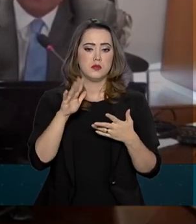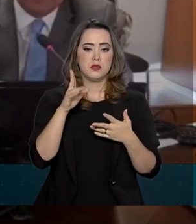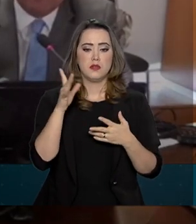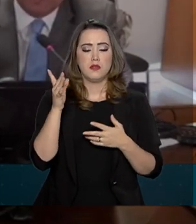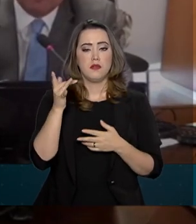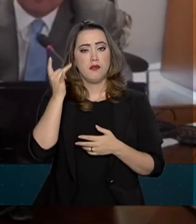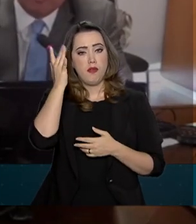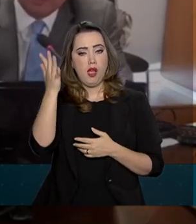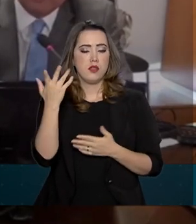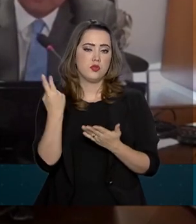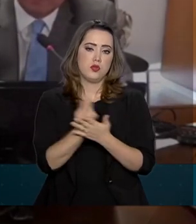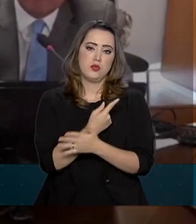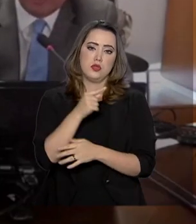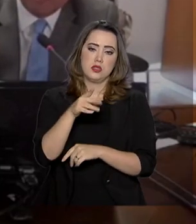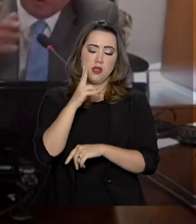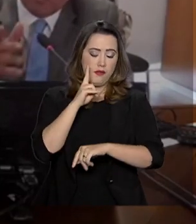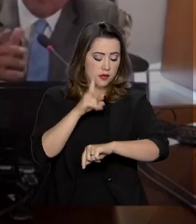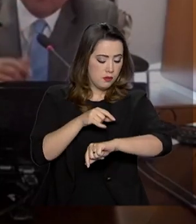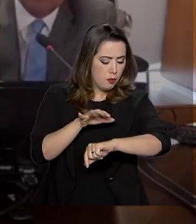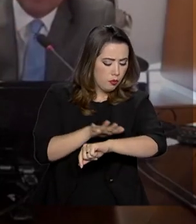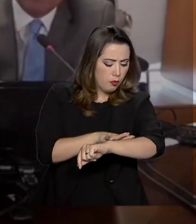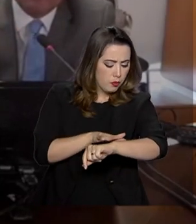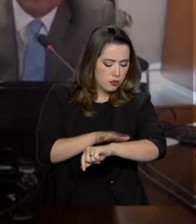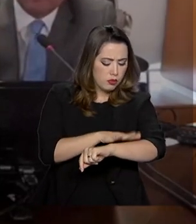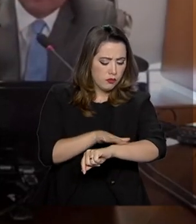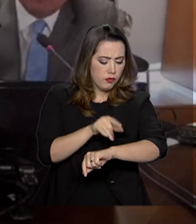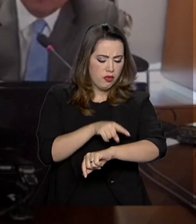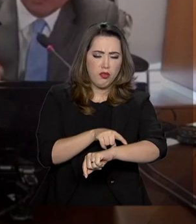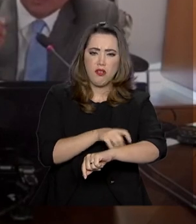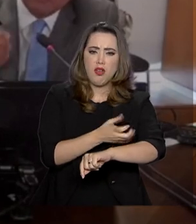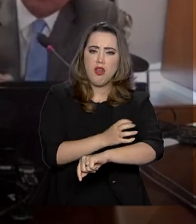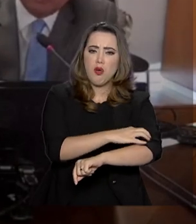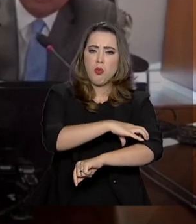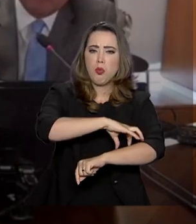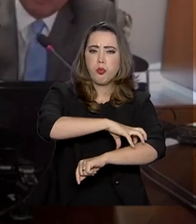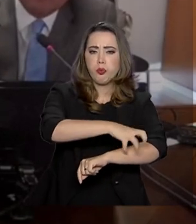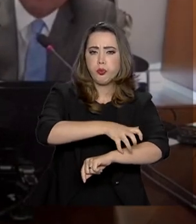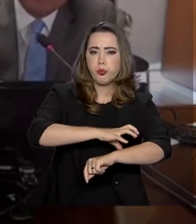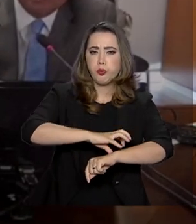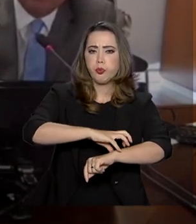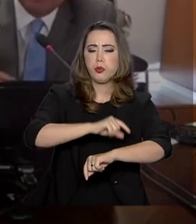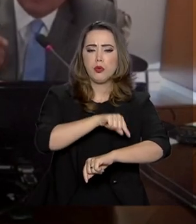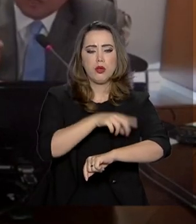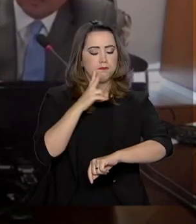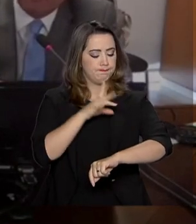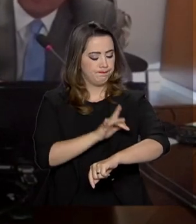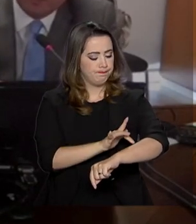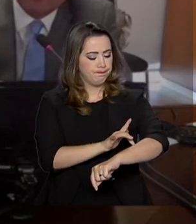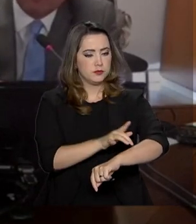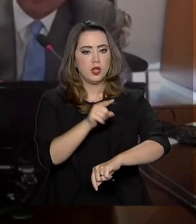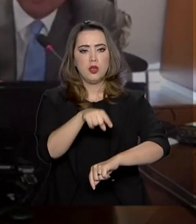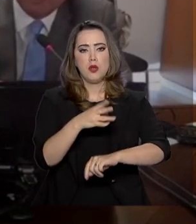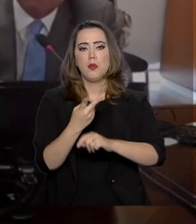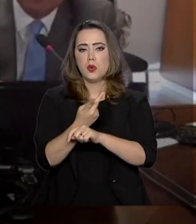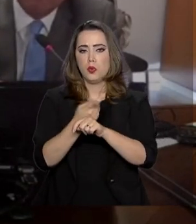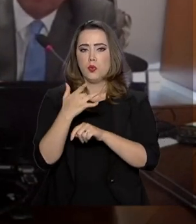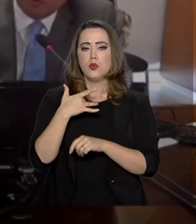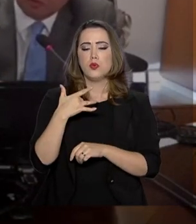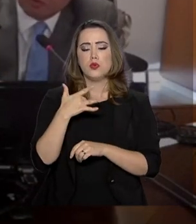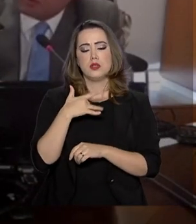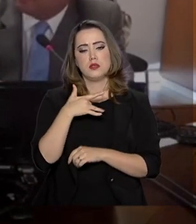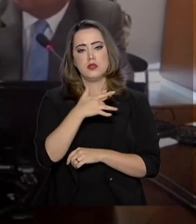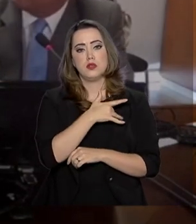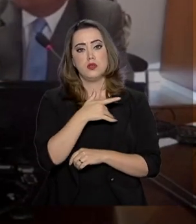fácil de ser feito por manchas na pele. Procura uma unidade básica de saúde e o tratamento e o diagnóstico é 100% custeado